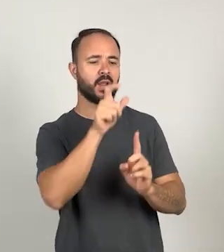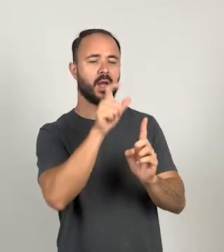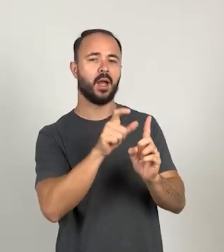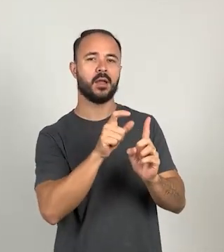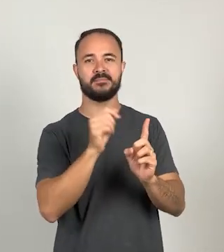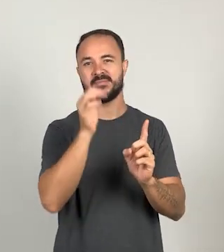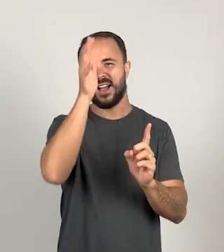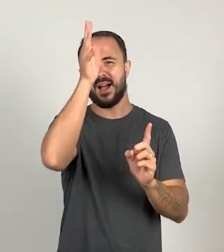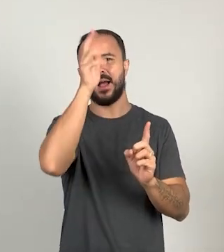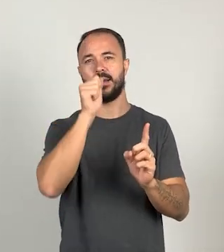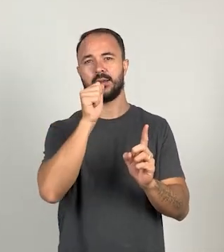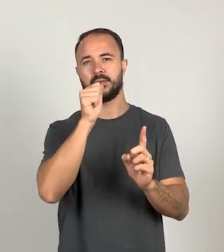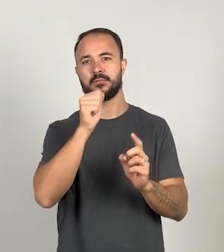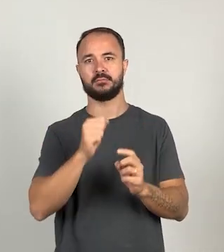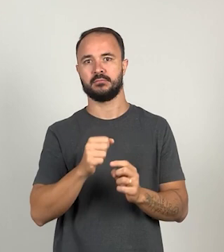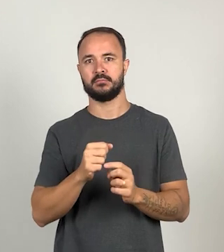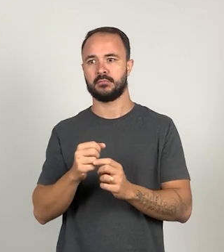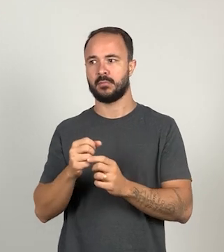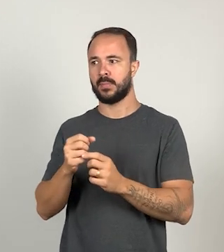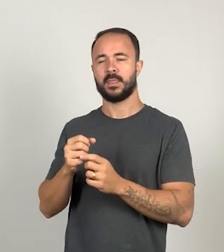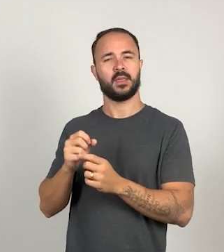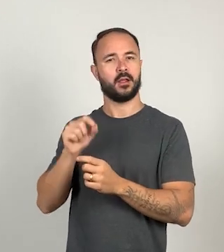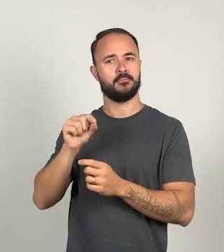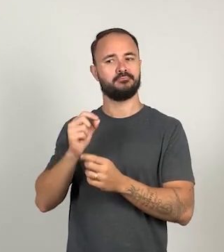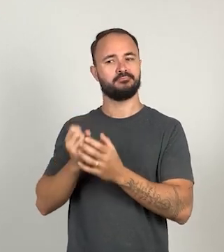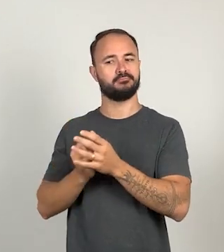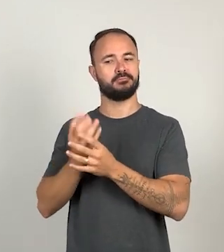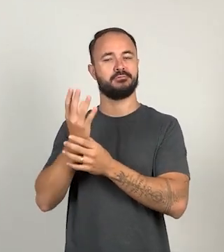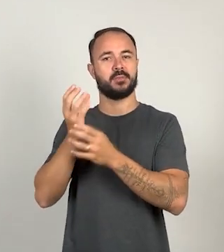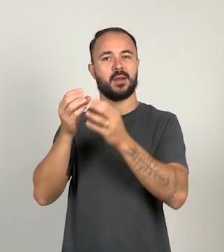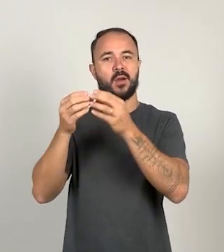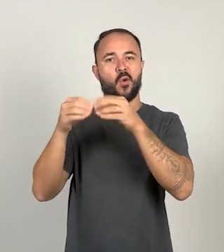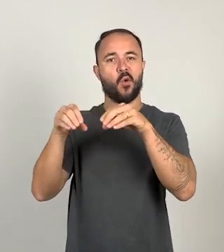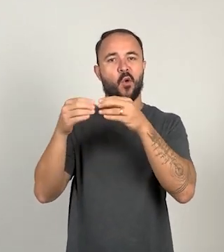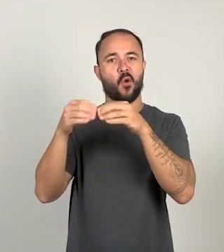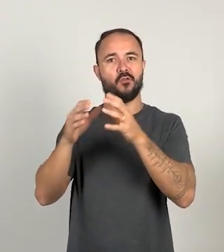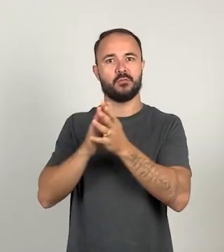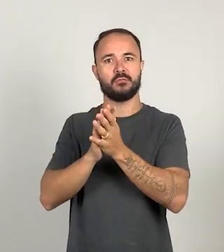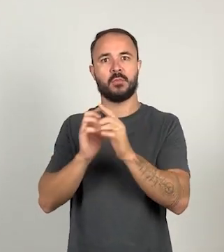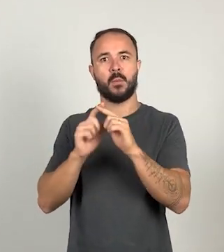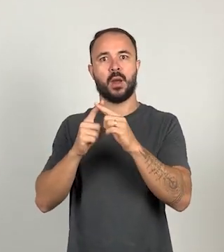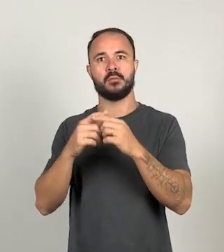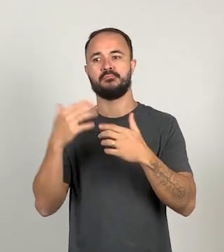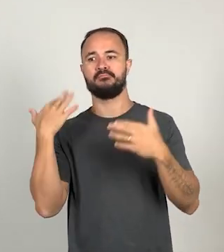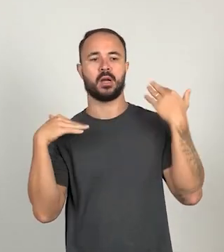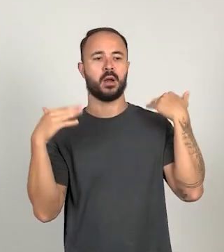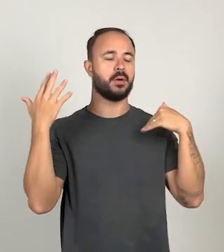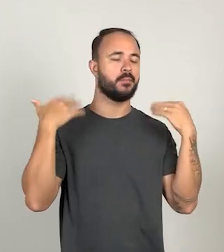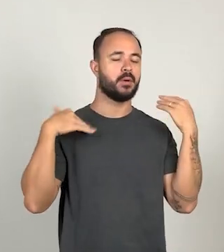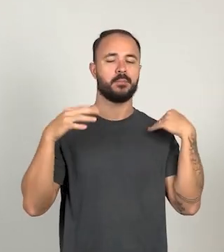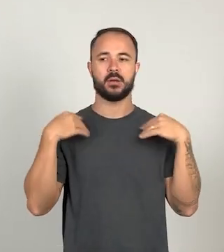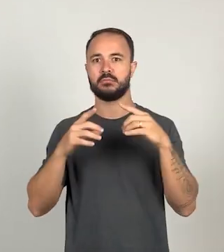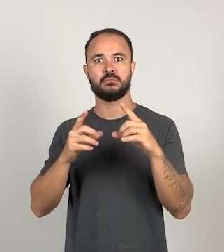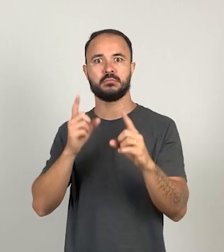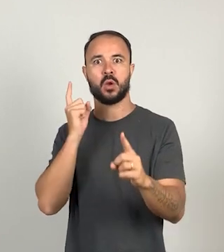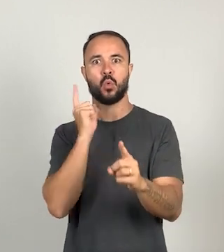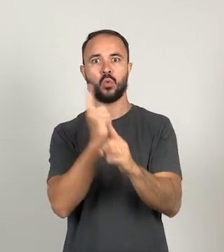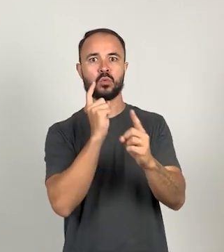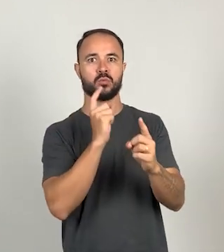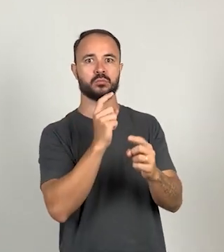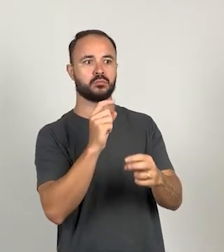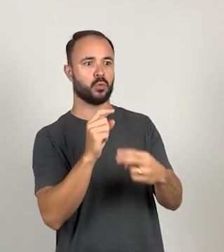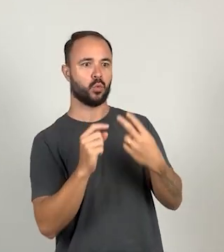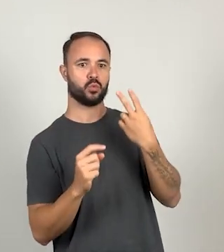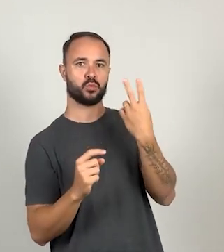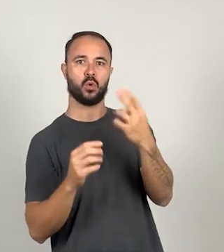ovo botou, mas quando foi passear mais dois ovos, ela encontrou. Um